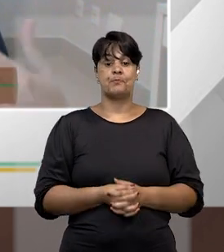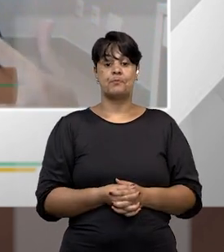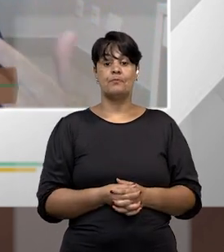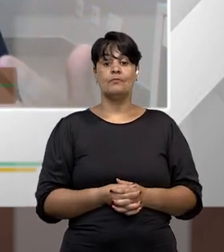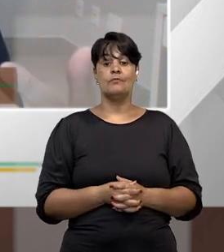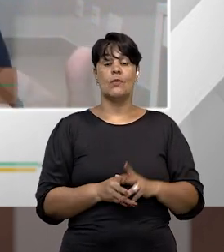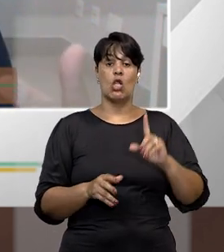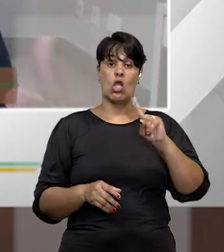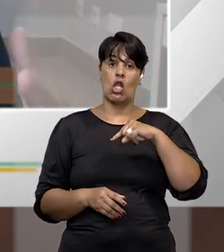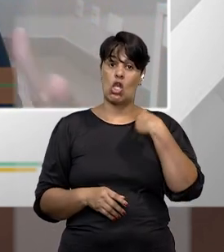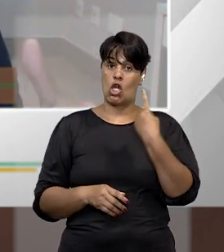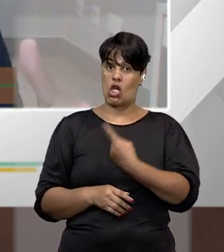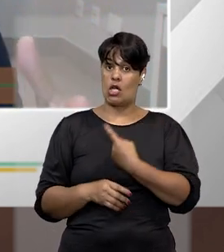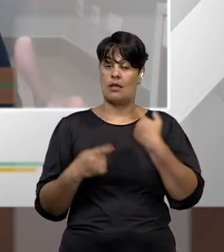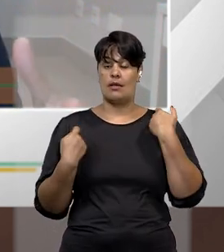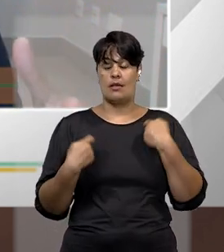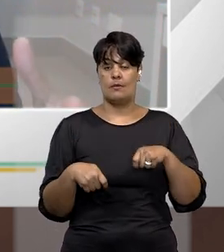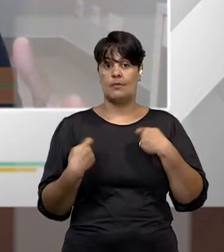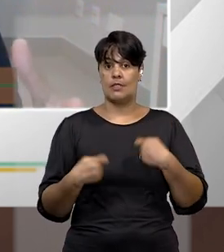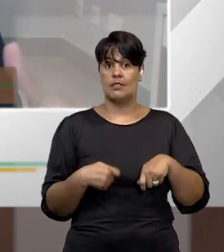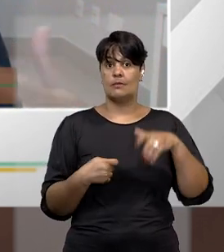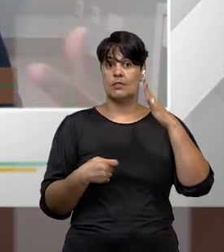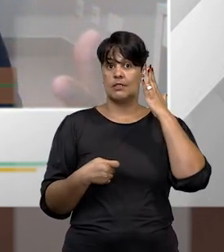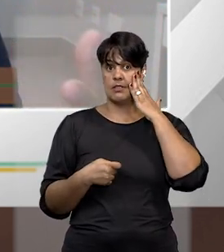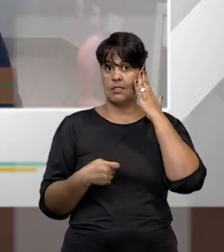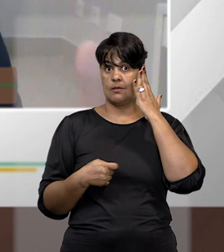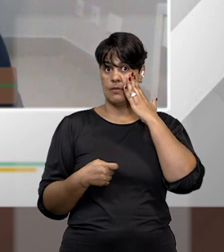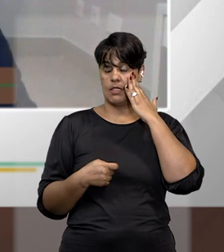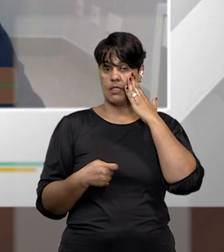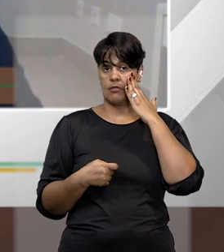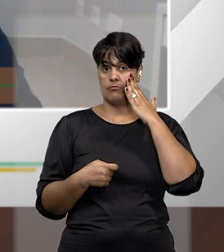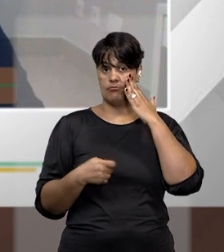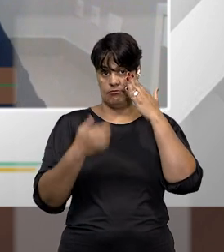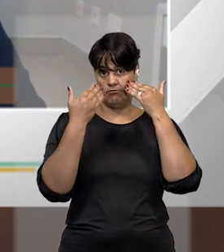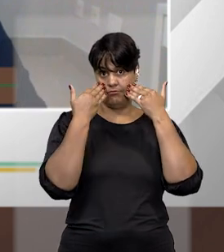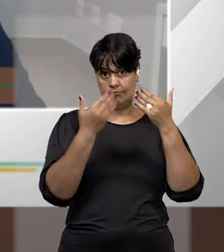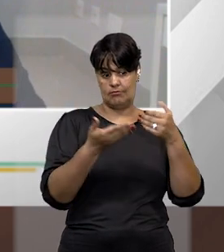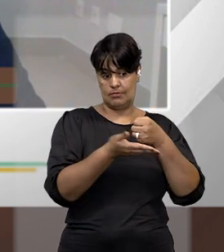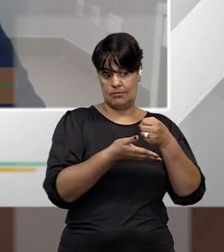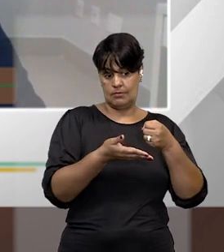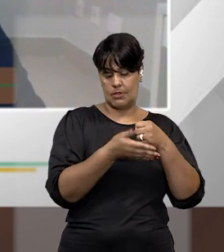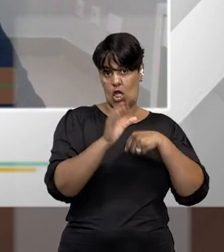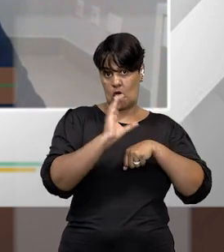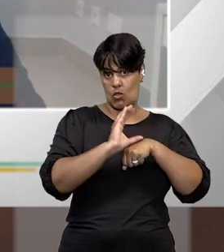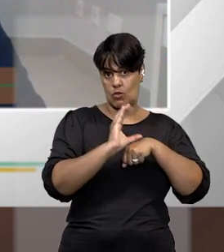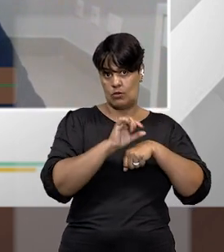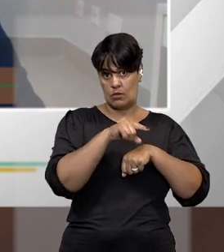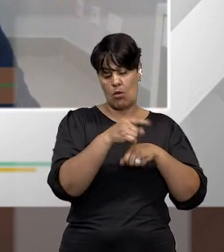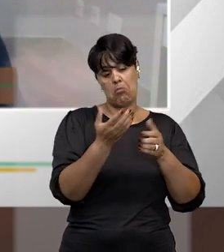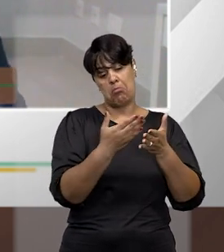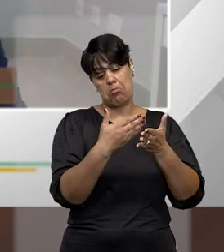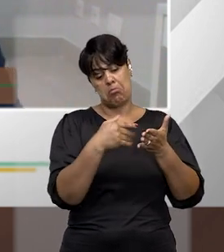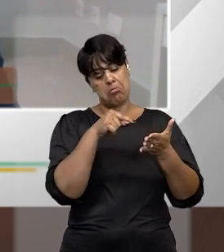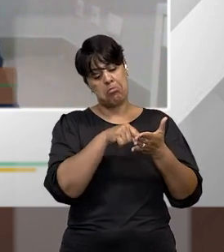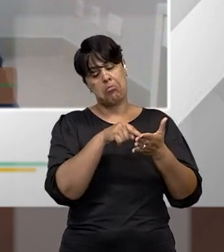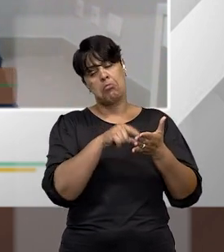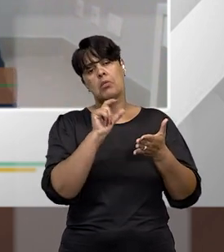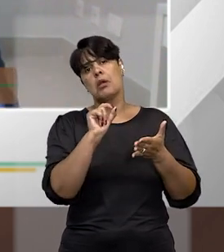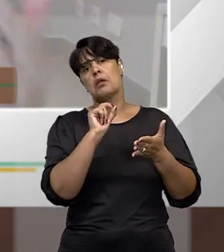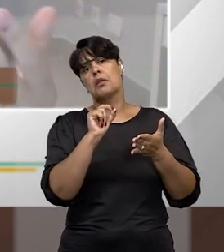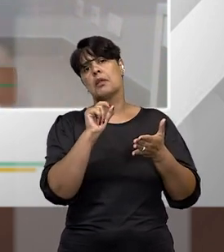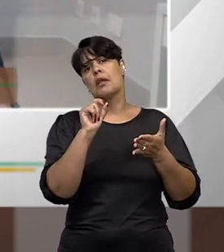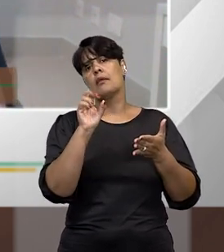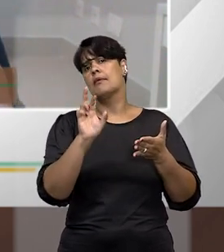aferir perante a nossa Constituição a quem caberia julgamento desses casos, já que nós não